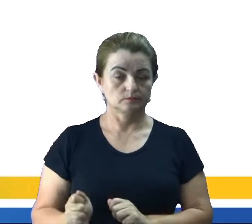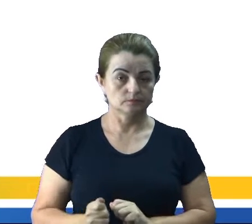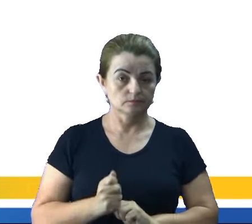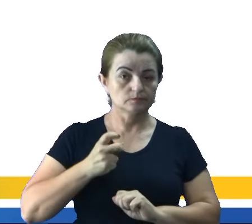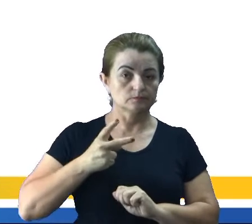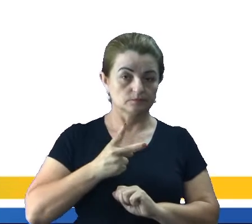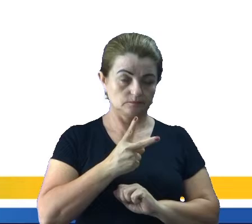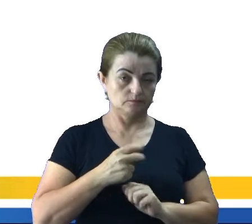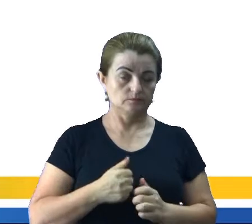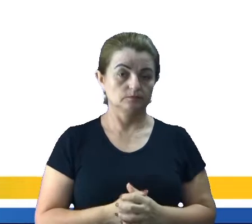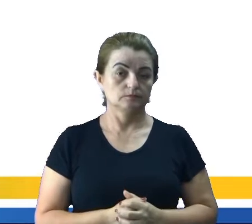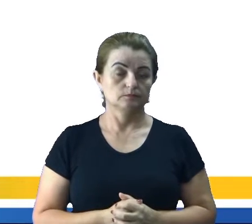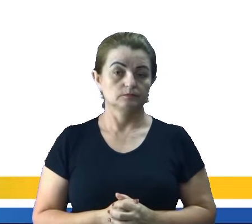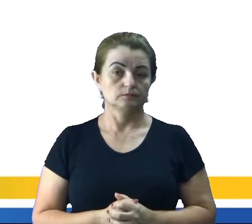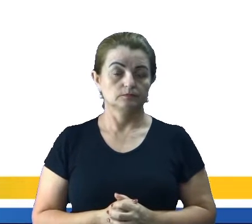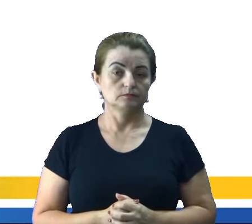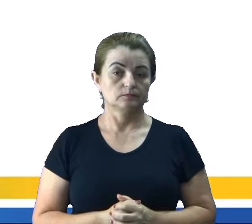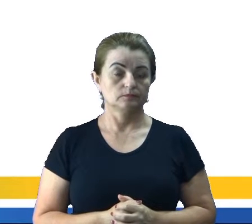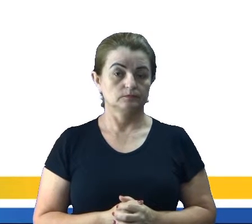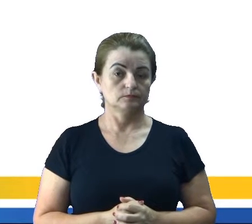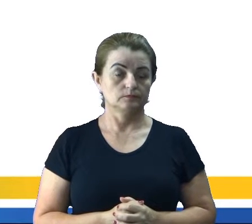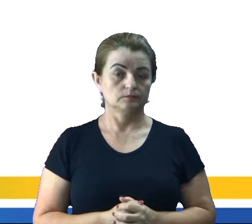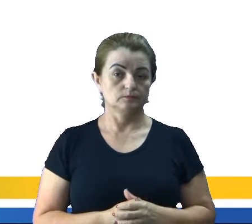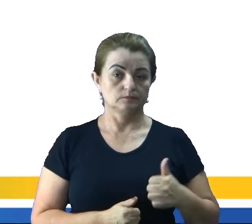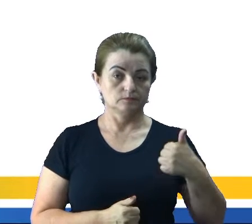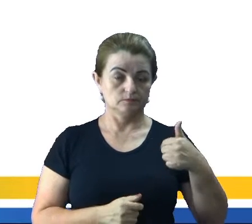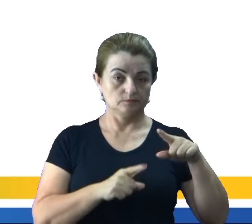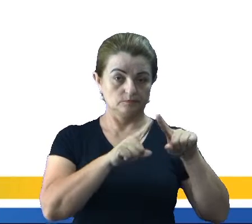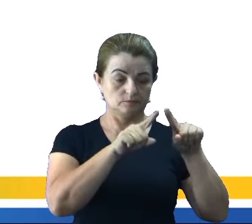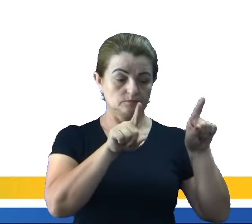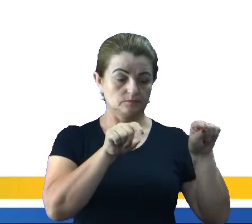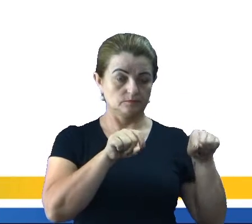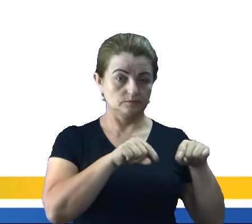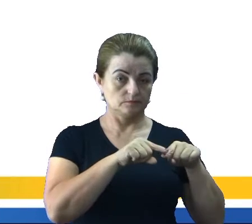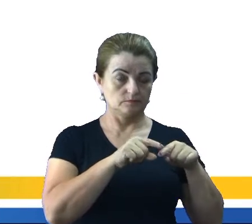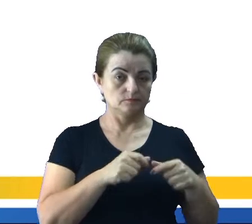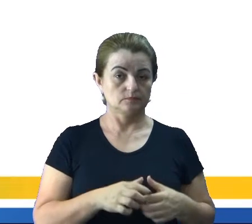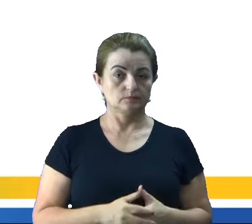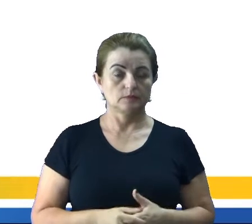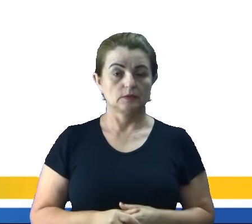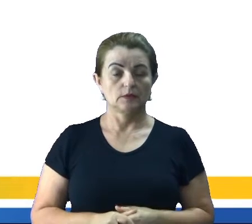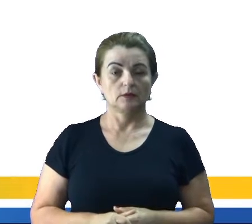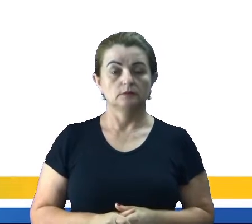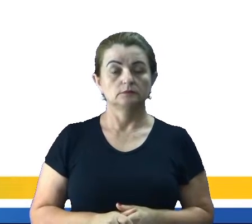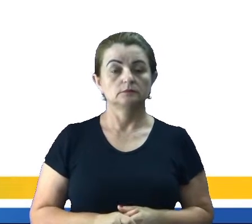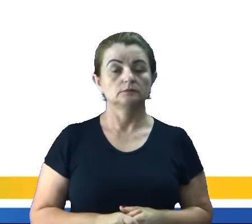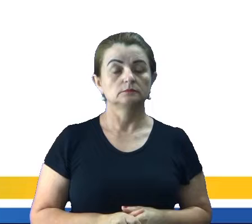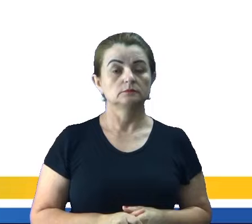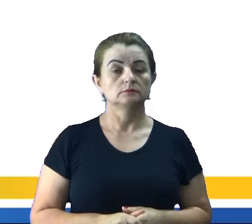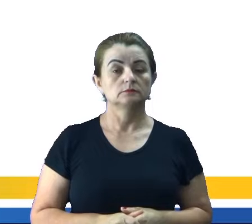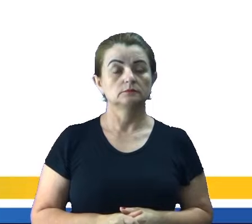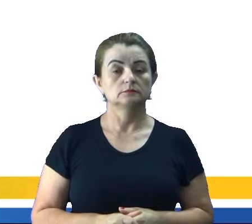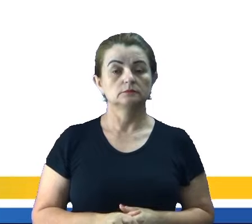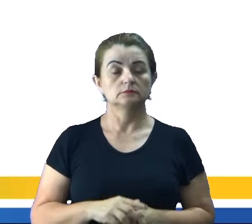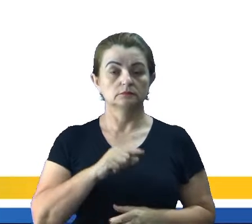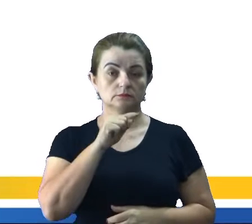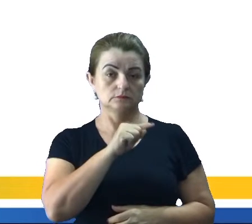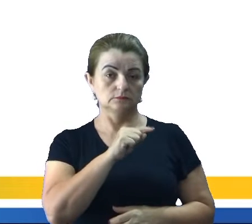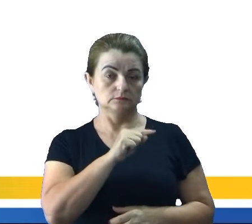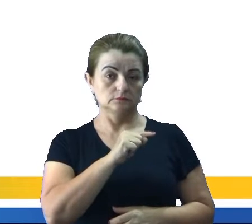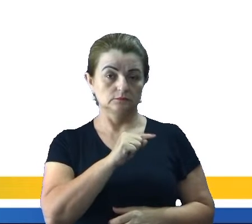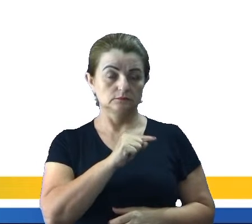Continuando I will probably go into genetic engineering and create new life forms